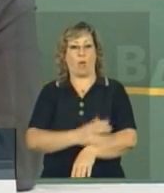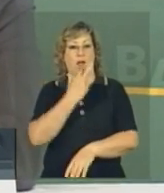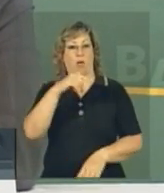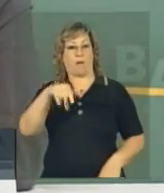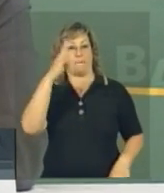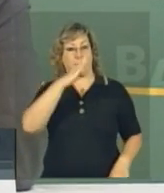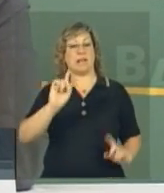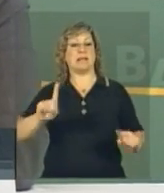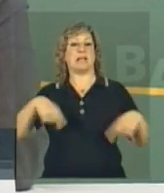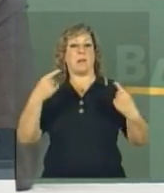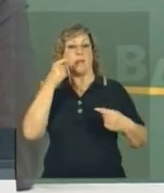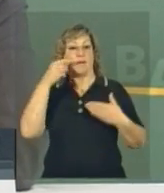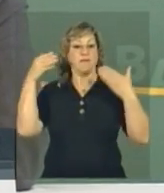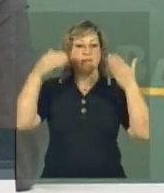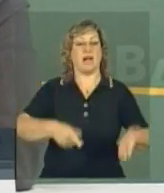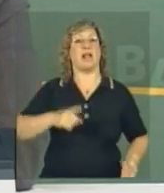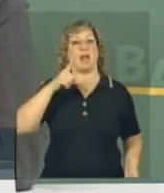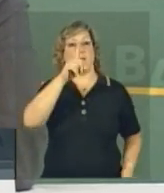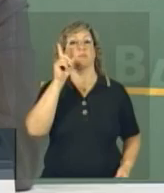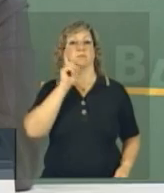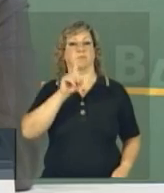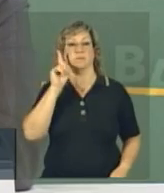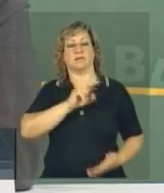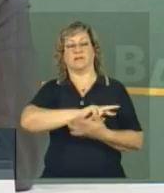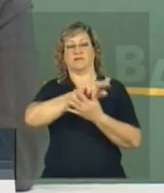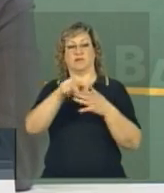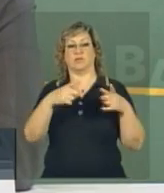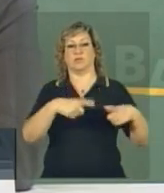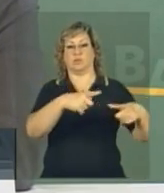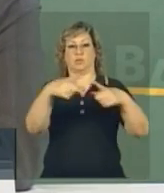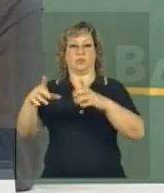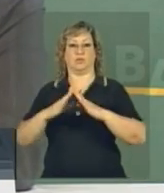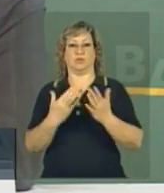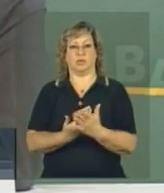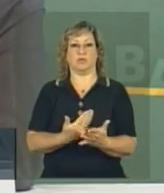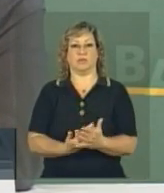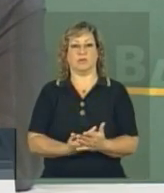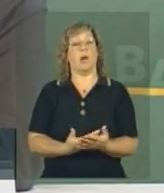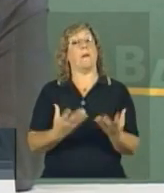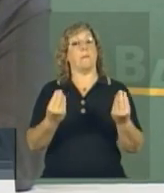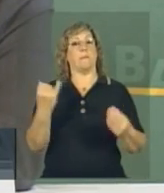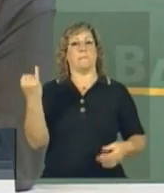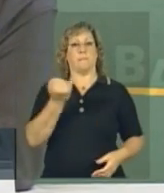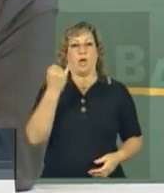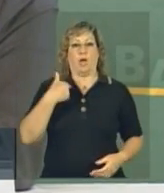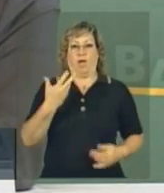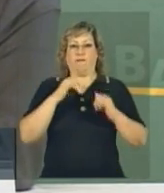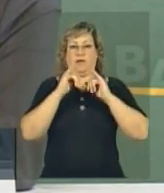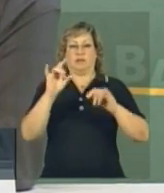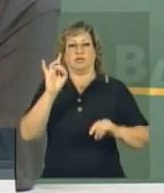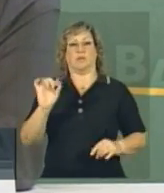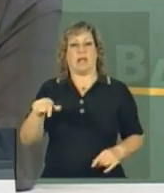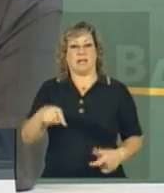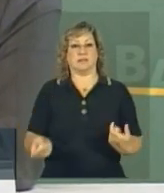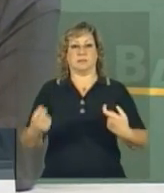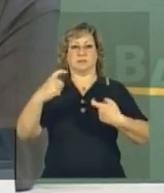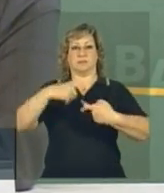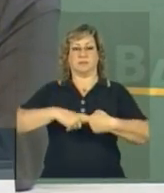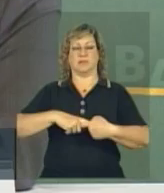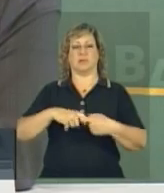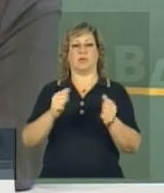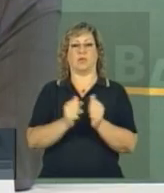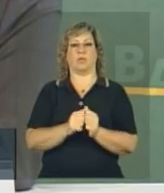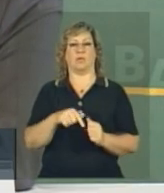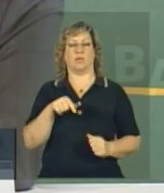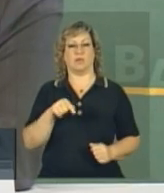língua presencial nos Estados Unidos, nas diferentes instituições. Foi muito importante, eu quero só ressaltar o seguinte, essa parceria com o Institute of